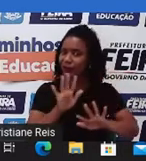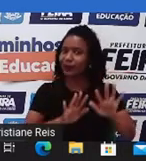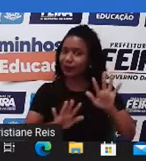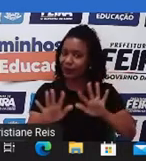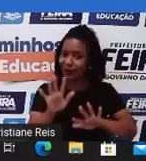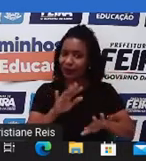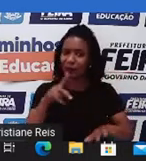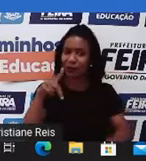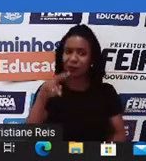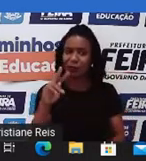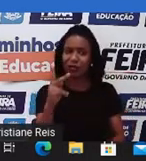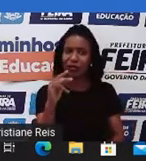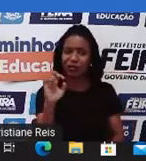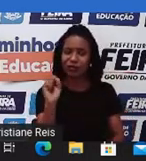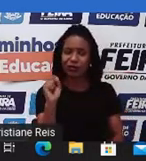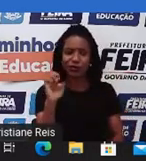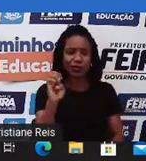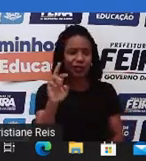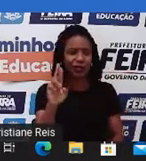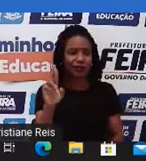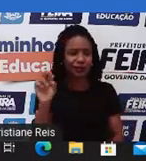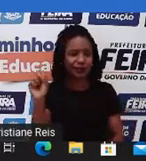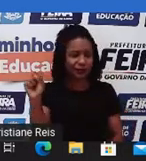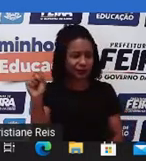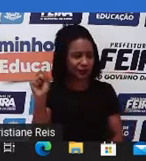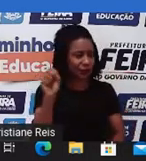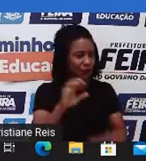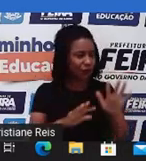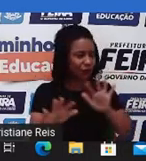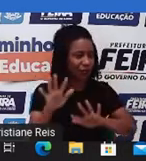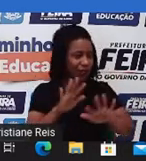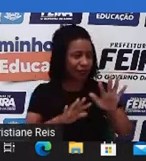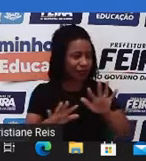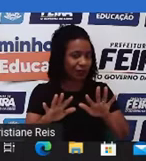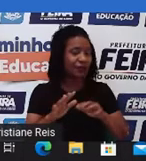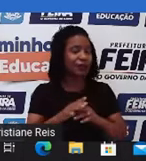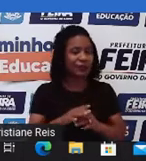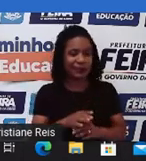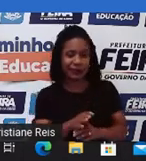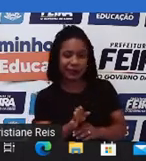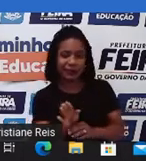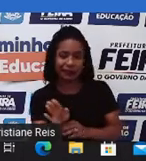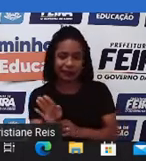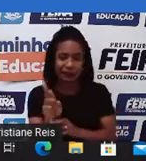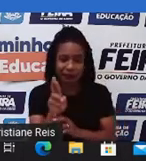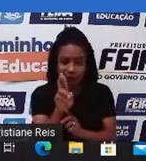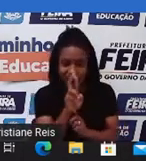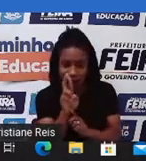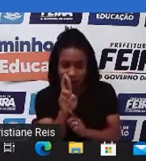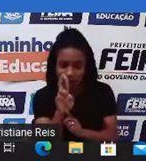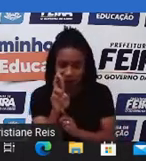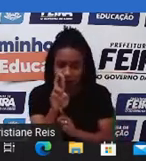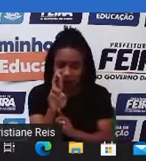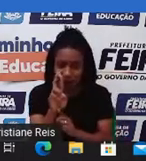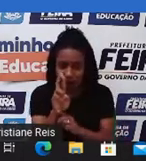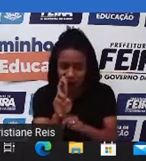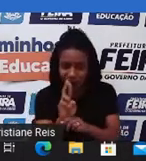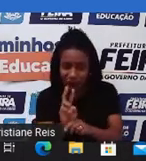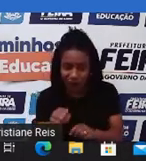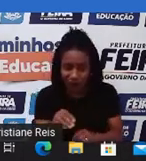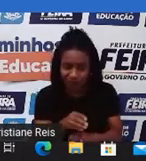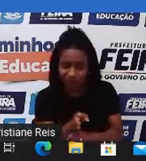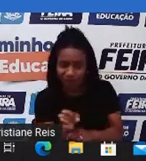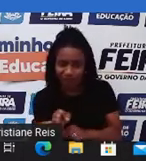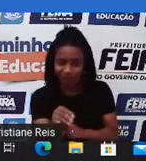Cuidado com os fissures. Eles estão o tempo todo se espreitando pela água. Então, eles